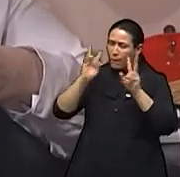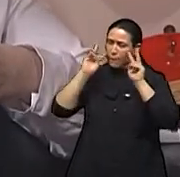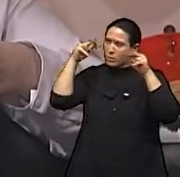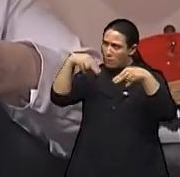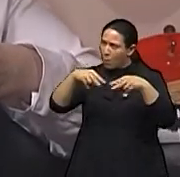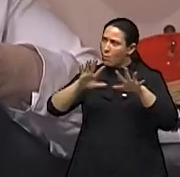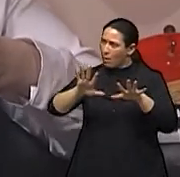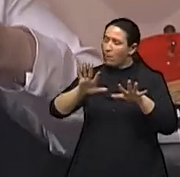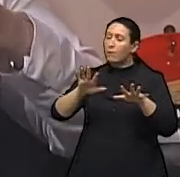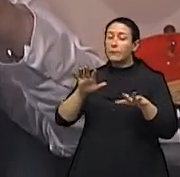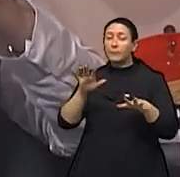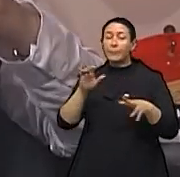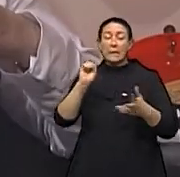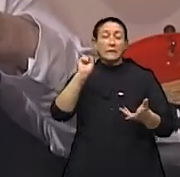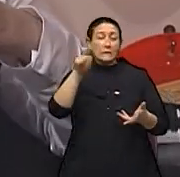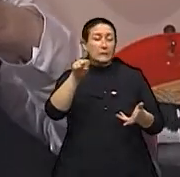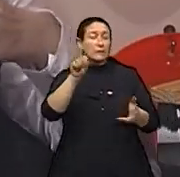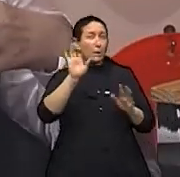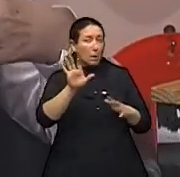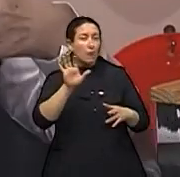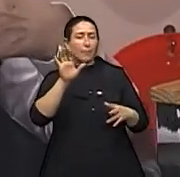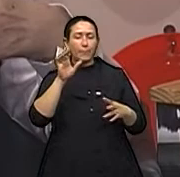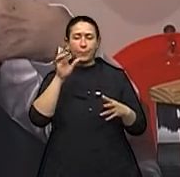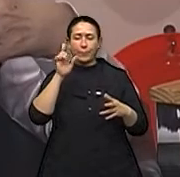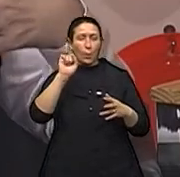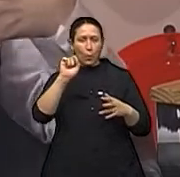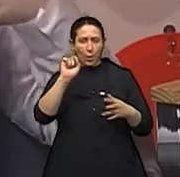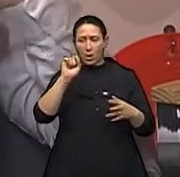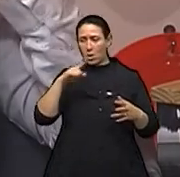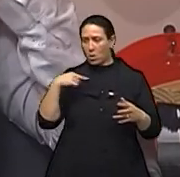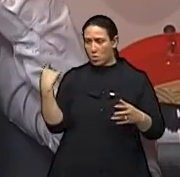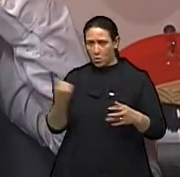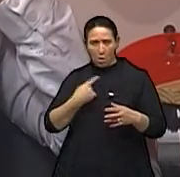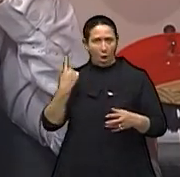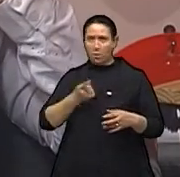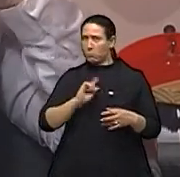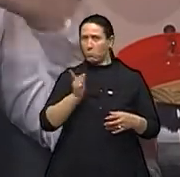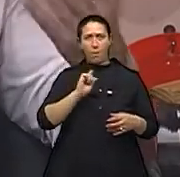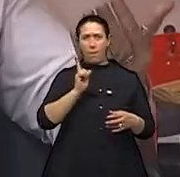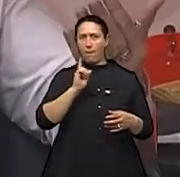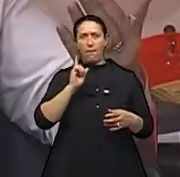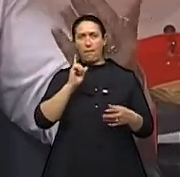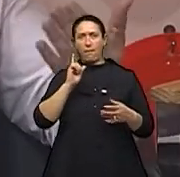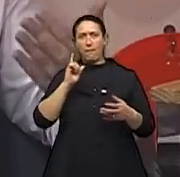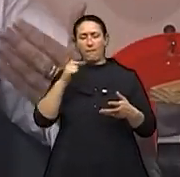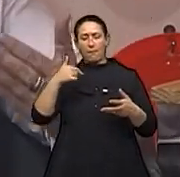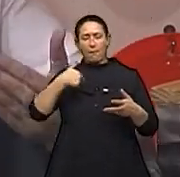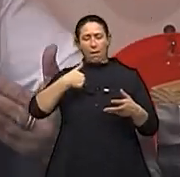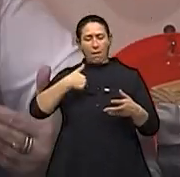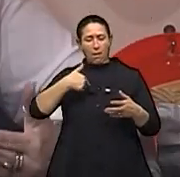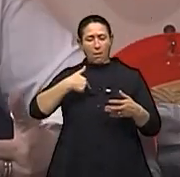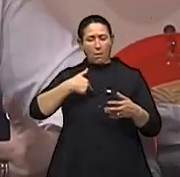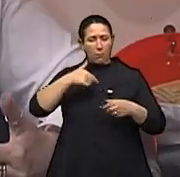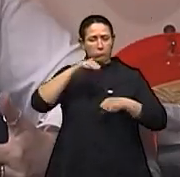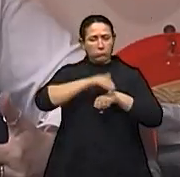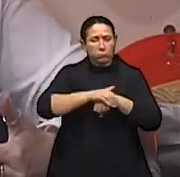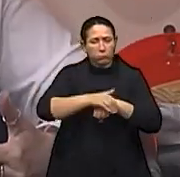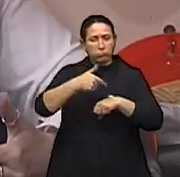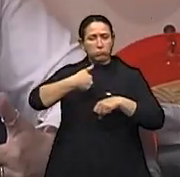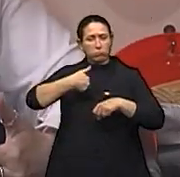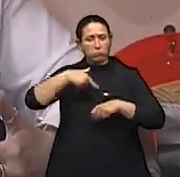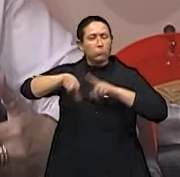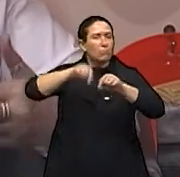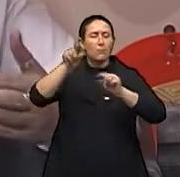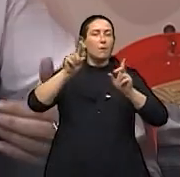essa visão. Então, nós vamos ver que nós não somos vítimas, nós somos coautores. E isso faz uma grande diferença.